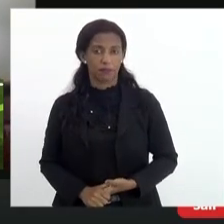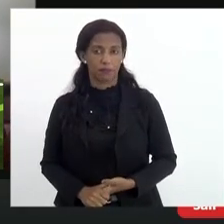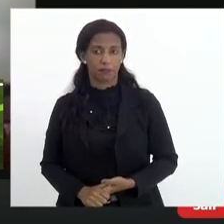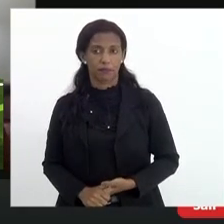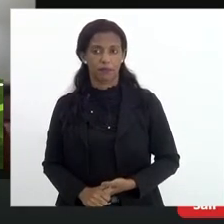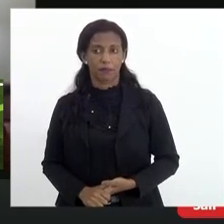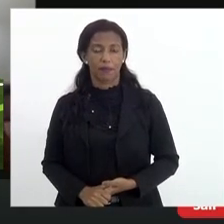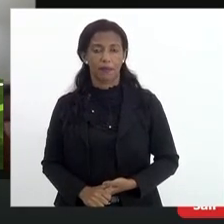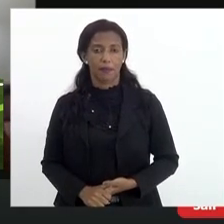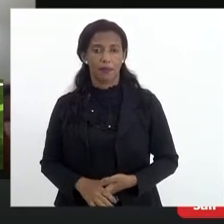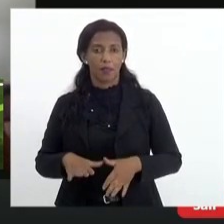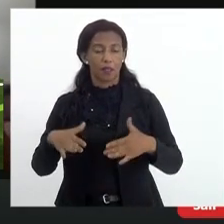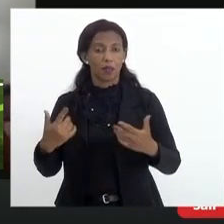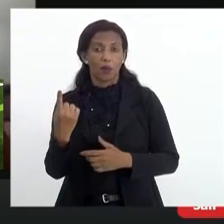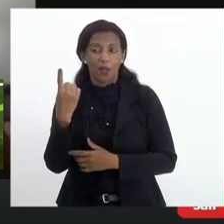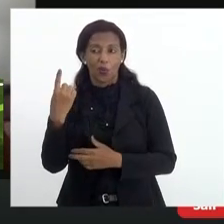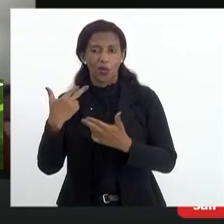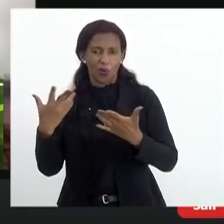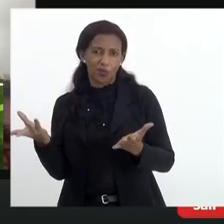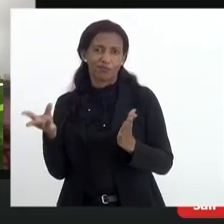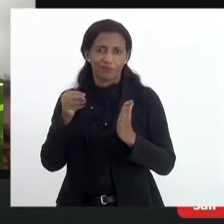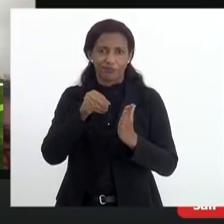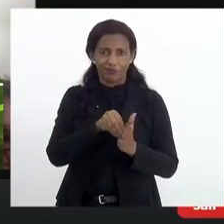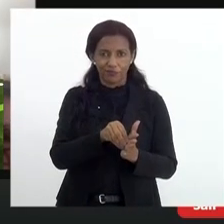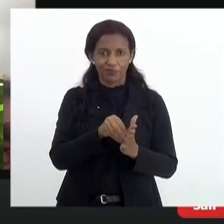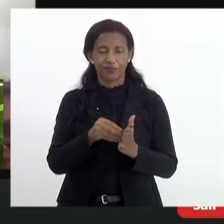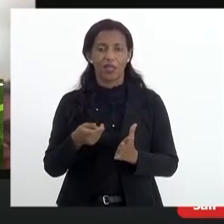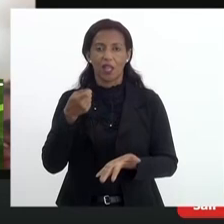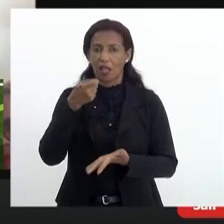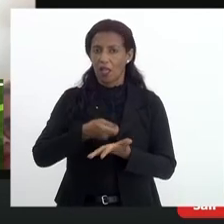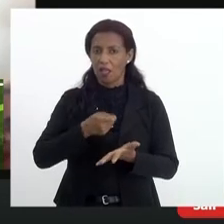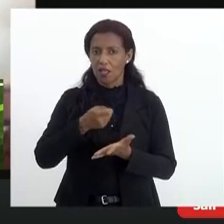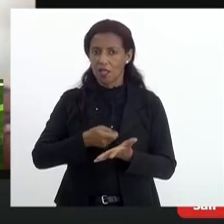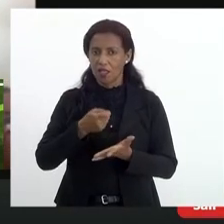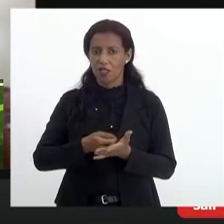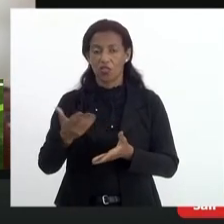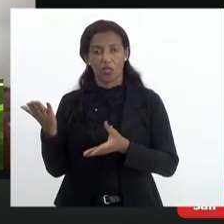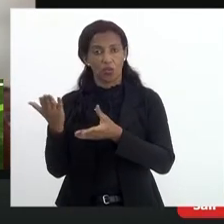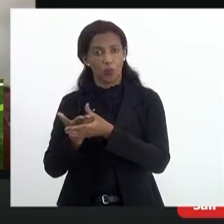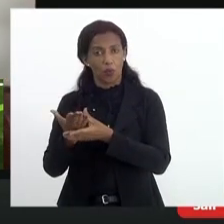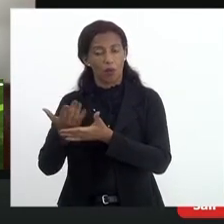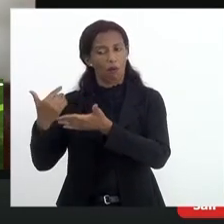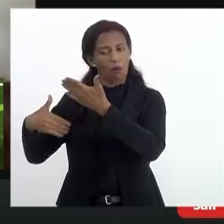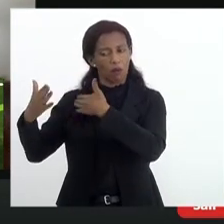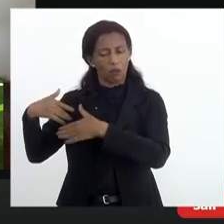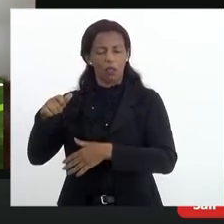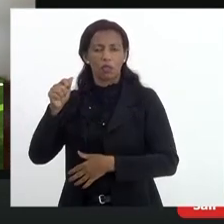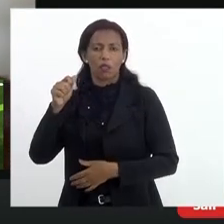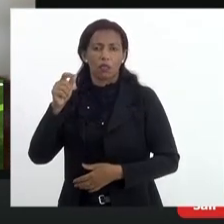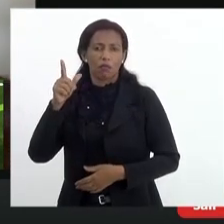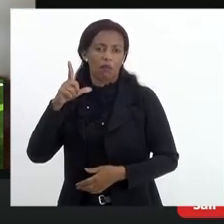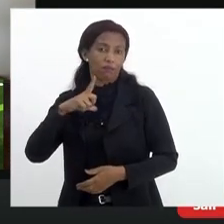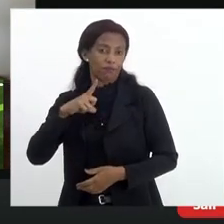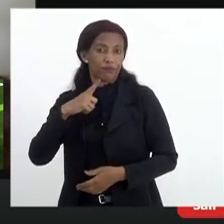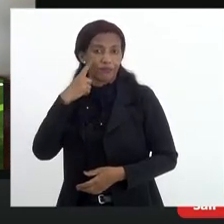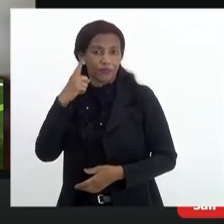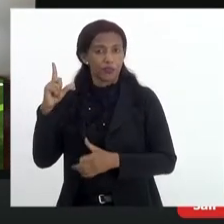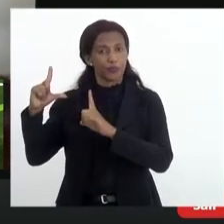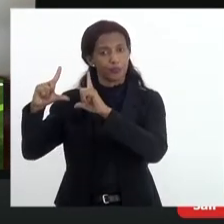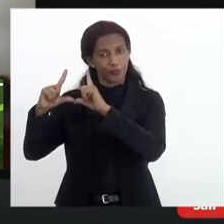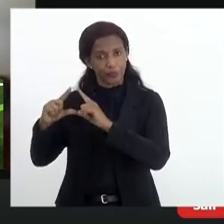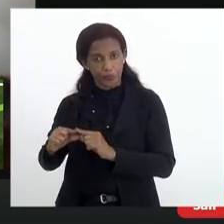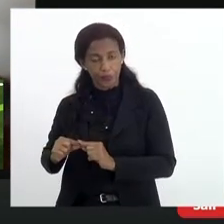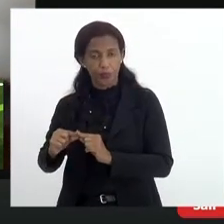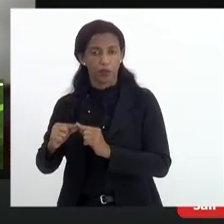Então, era a única coisa que eu queria colocar, a questão das exigências de processos antigos, nós temos tentado minimizar isso de forma